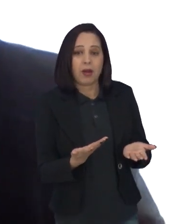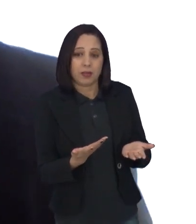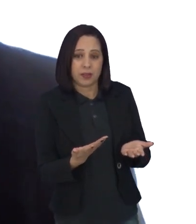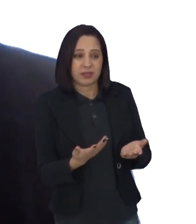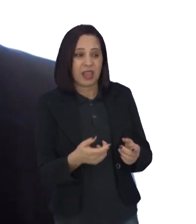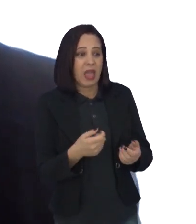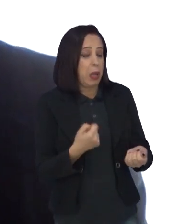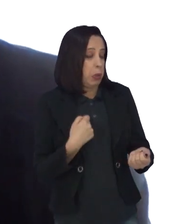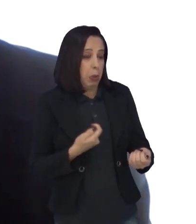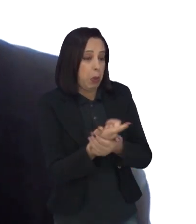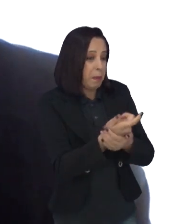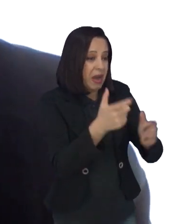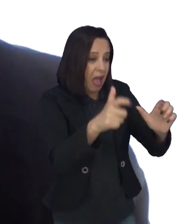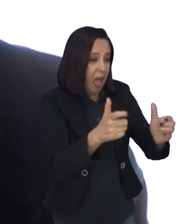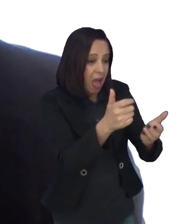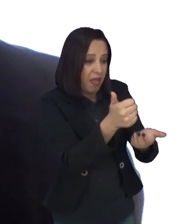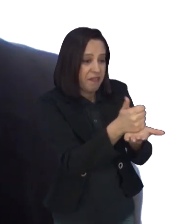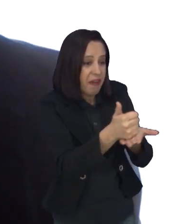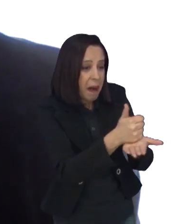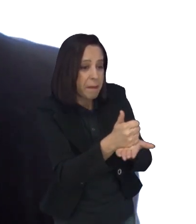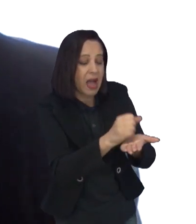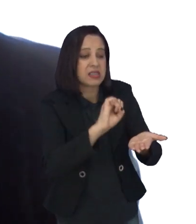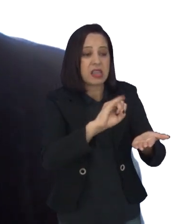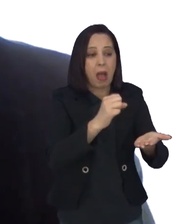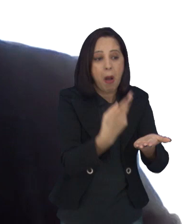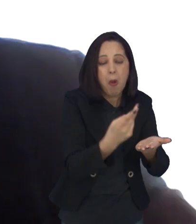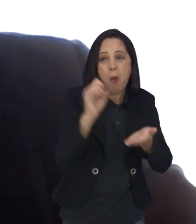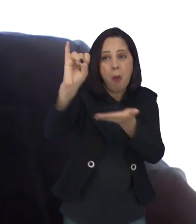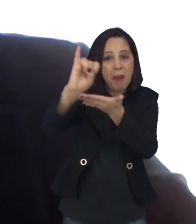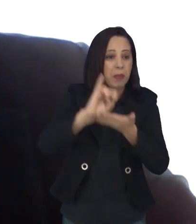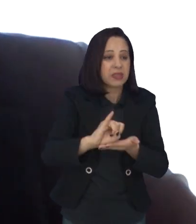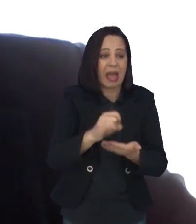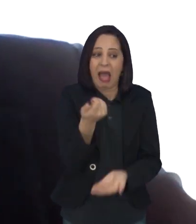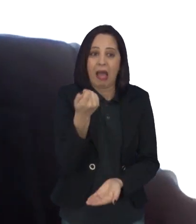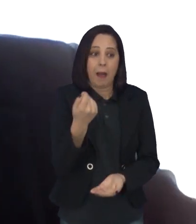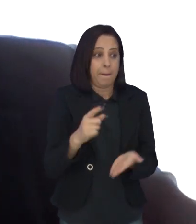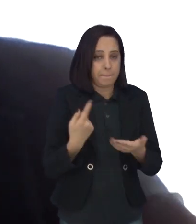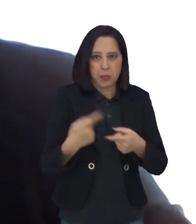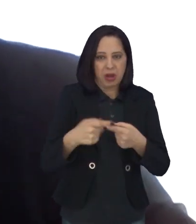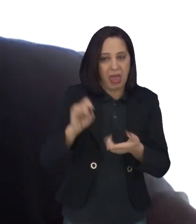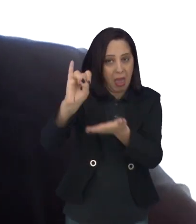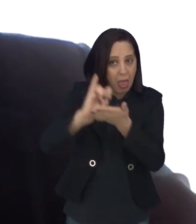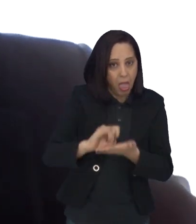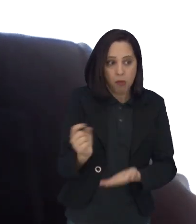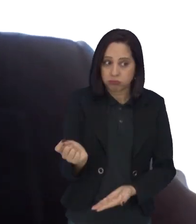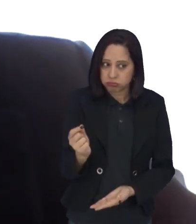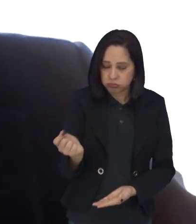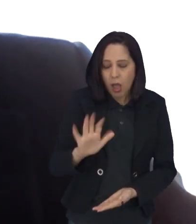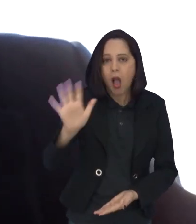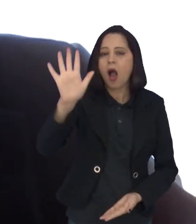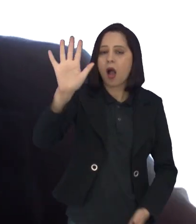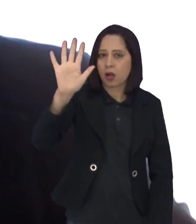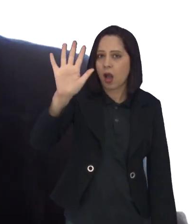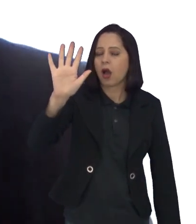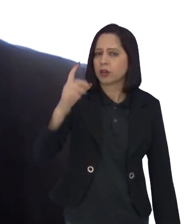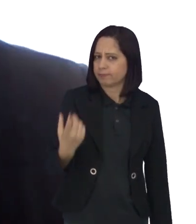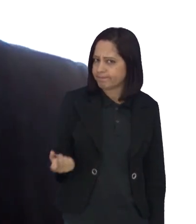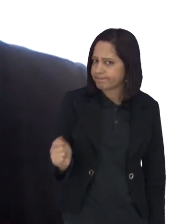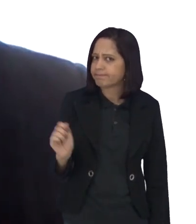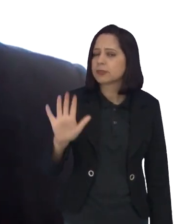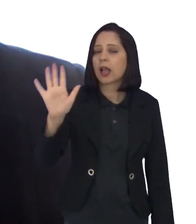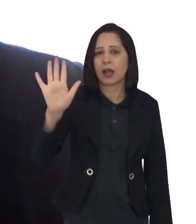farmácia, seja pela via importada. Porque hoje é muito caro esse tratamento. É um tratamento de alto custo.